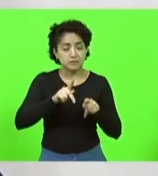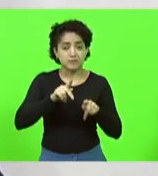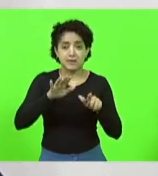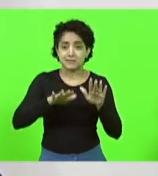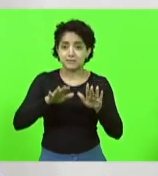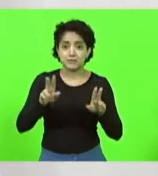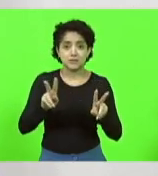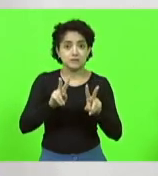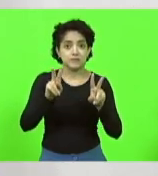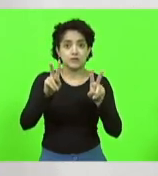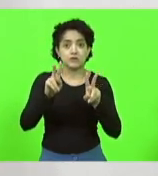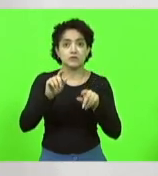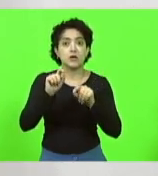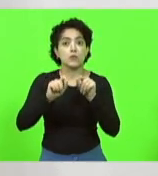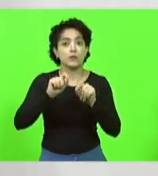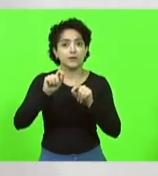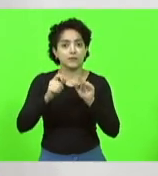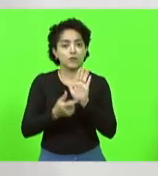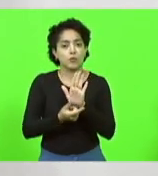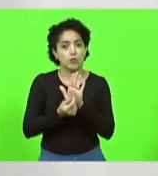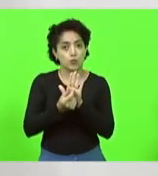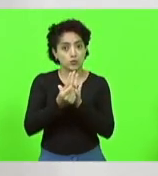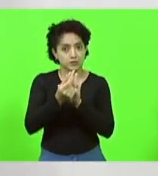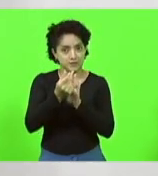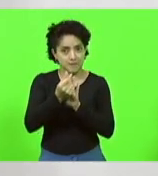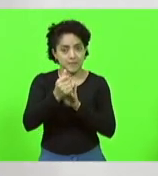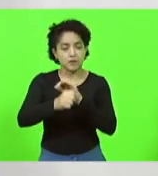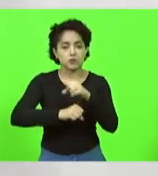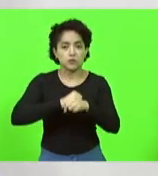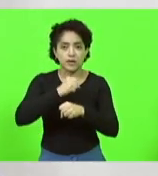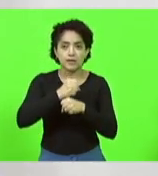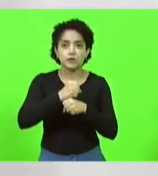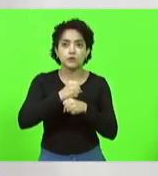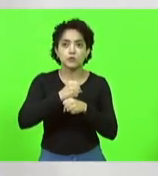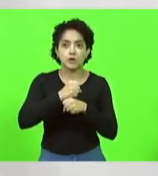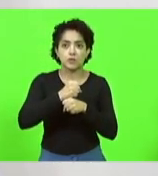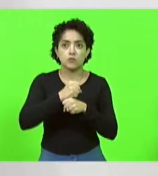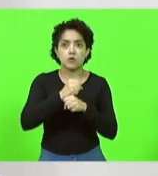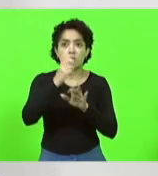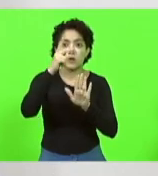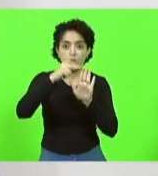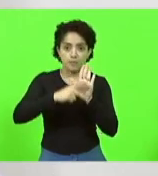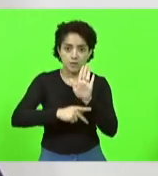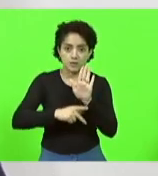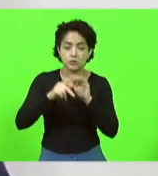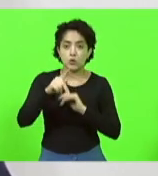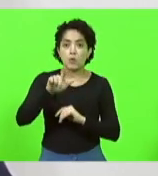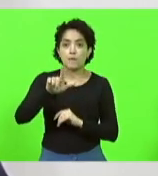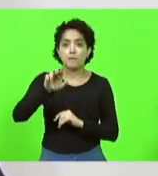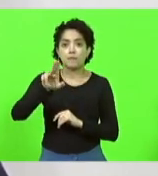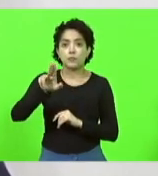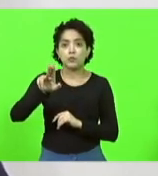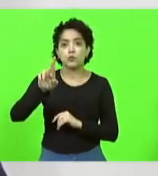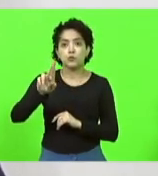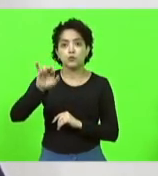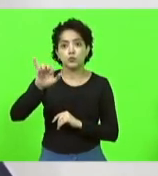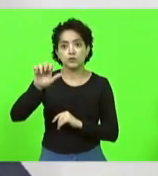é o orçamento anual e o plano plurianual de investimentos.